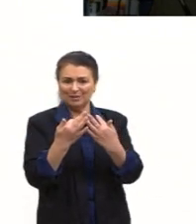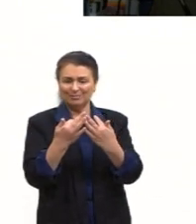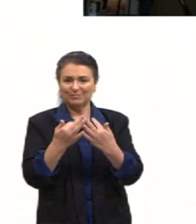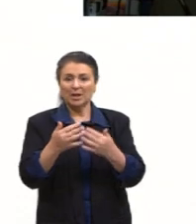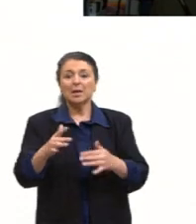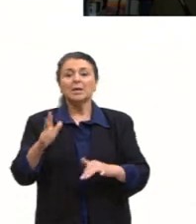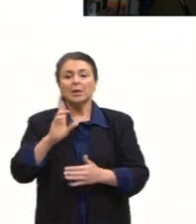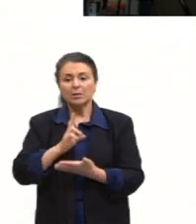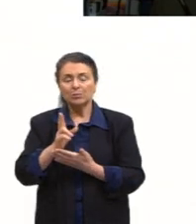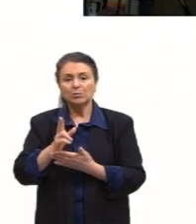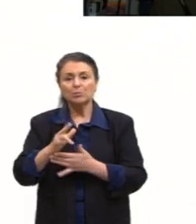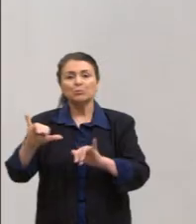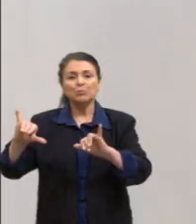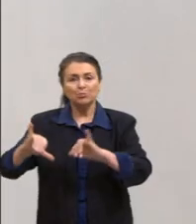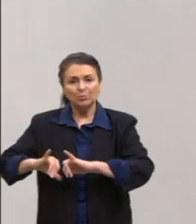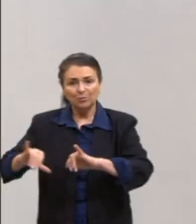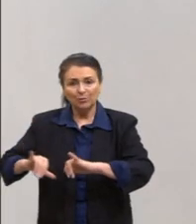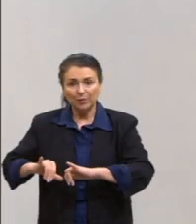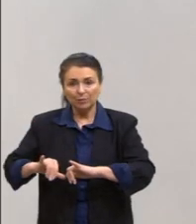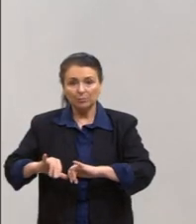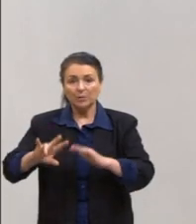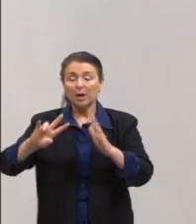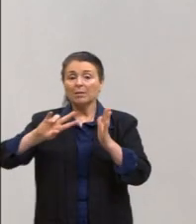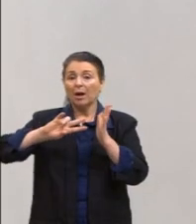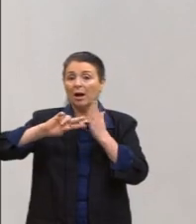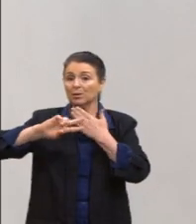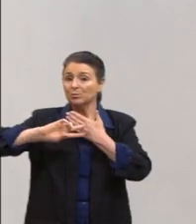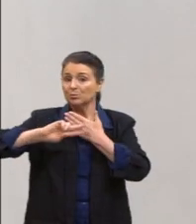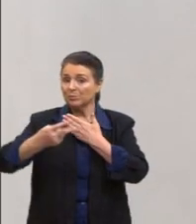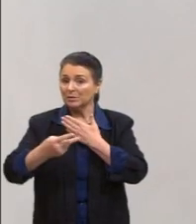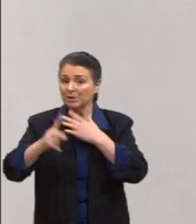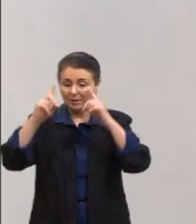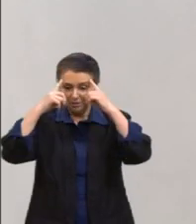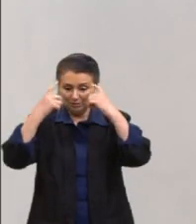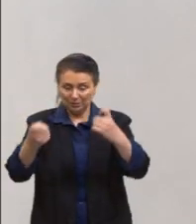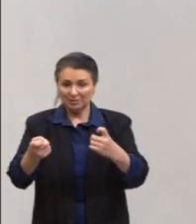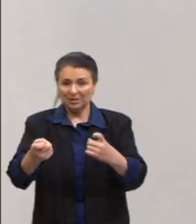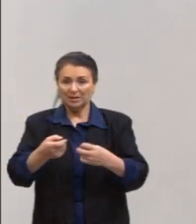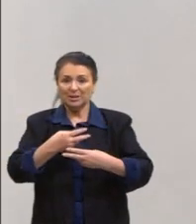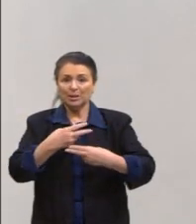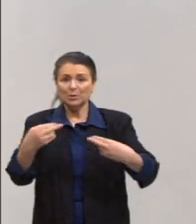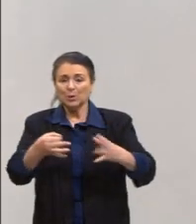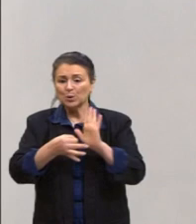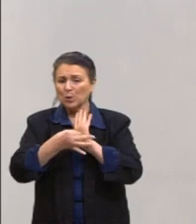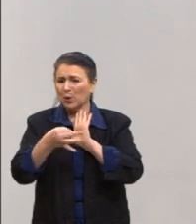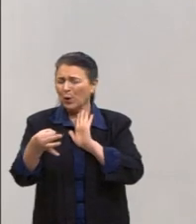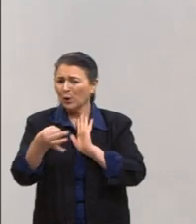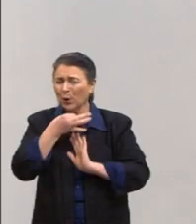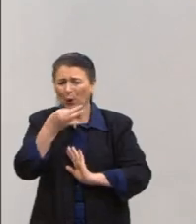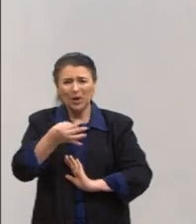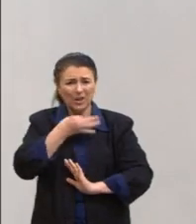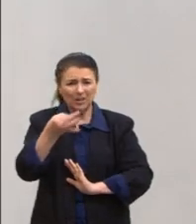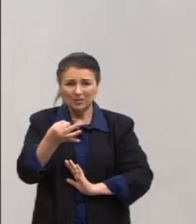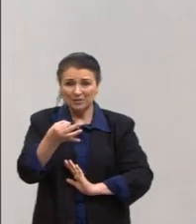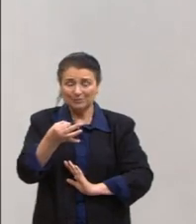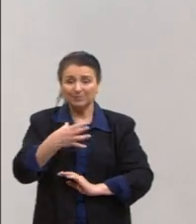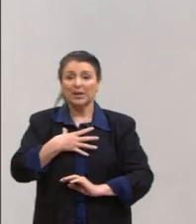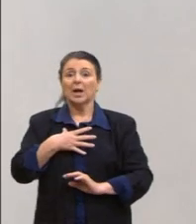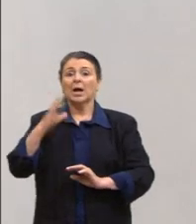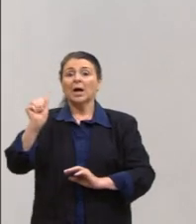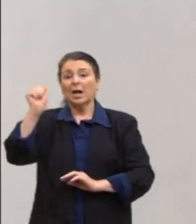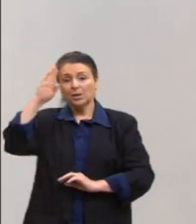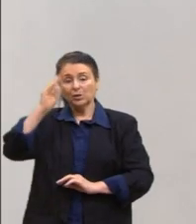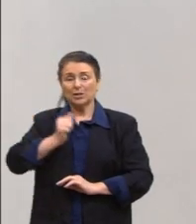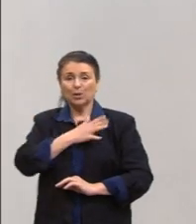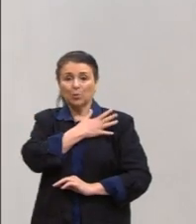as consequências dessa violência, desses absurdos. A ditadura destruiu famílias, torturou